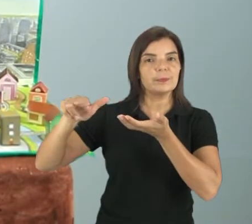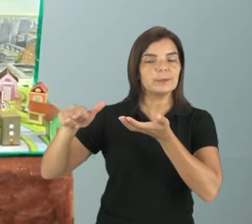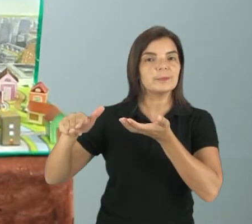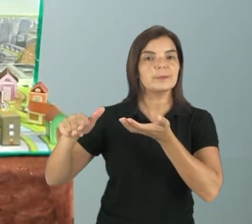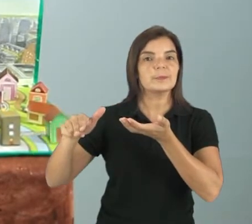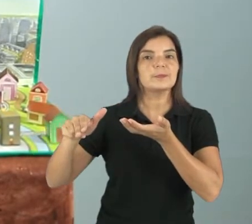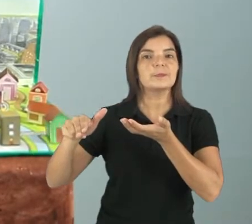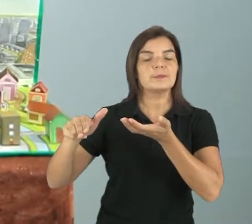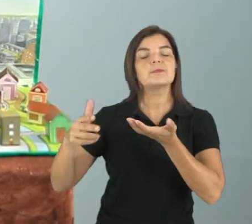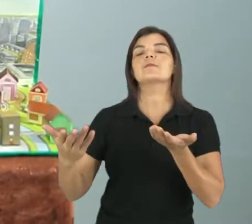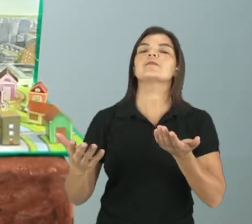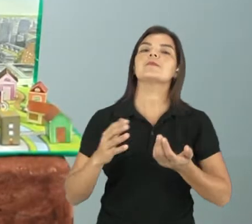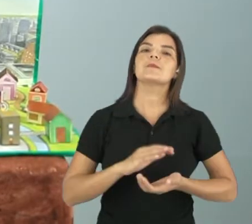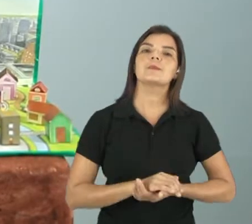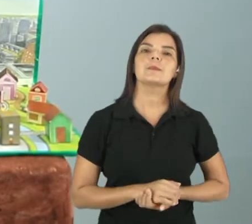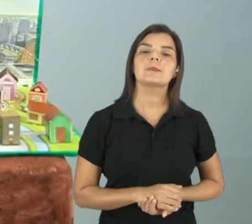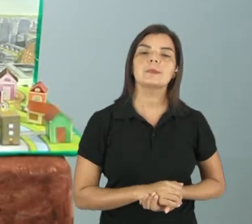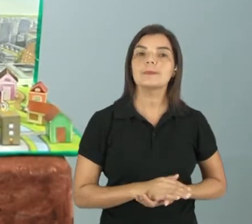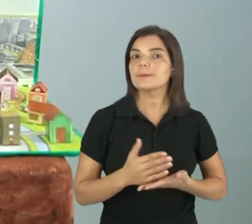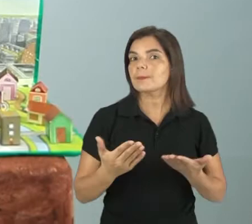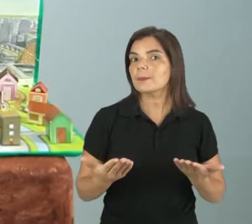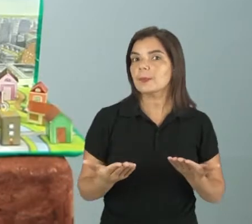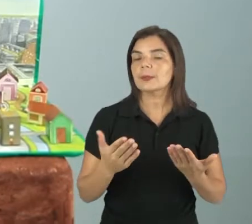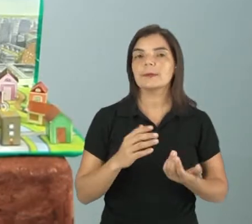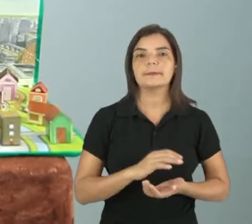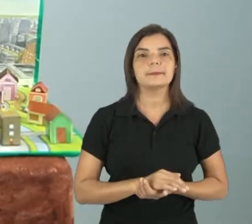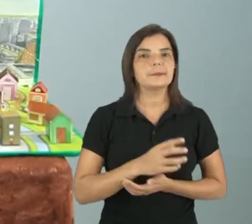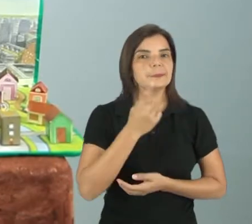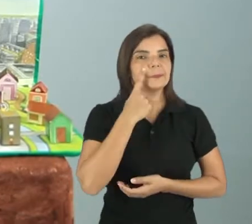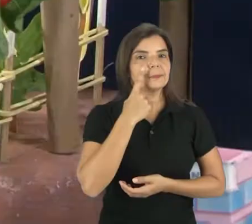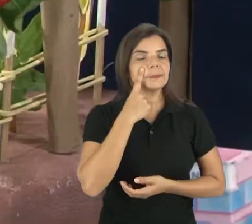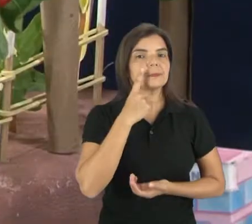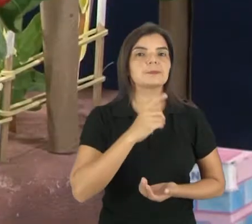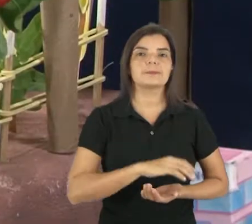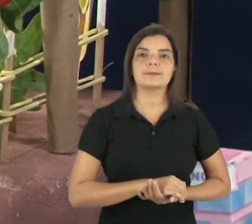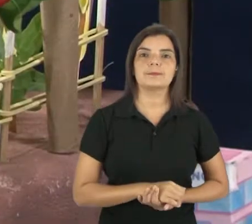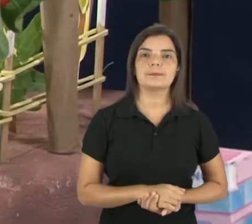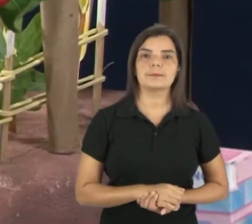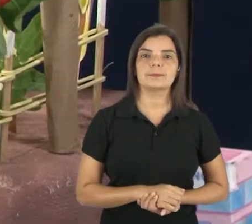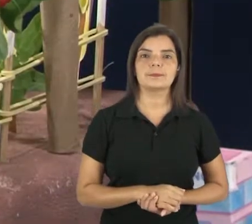para plantar, não é mesmo? E, observem aqui,